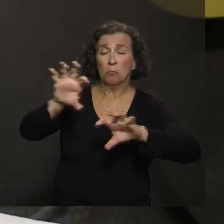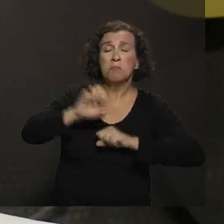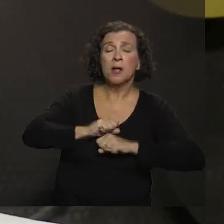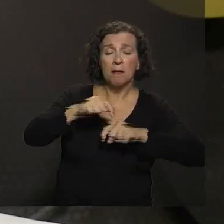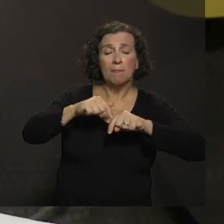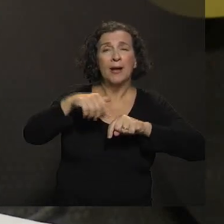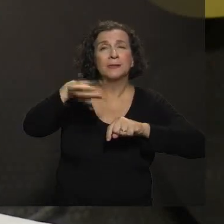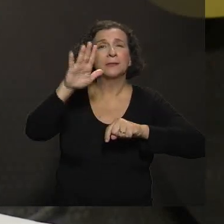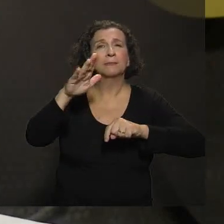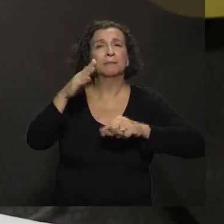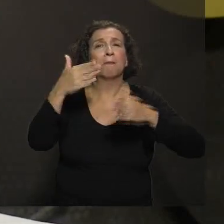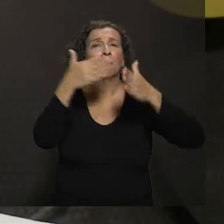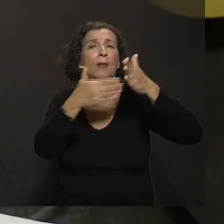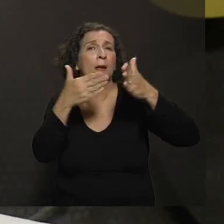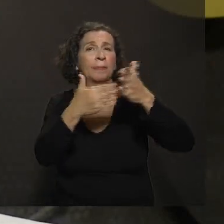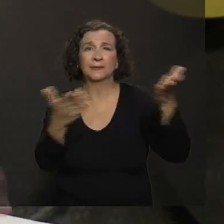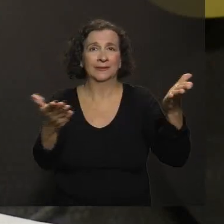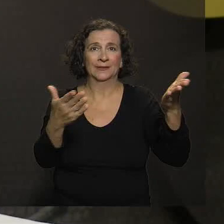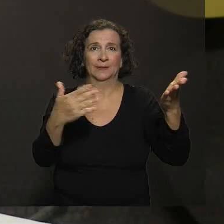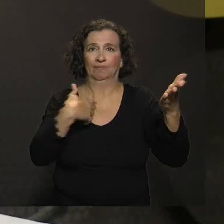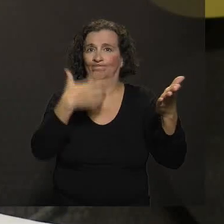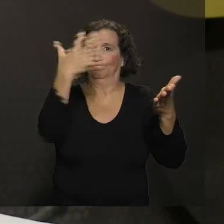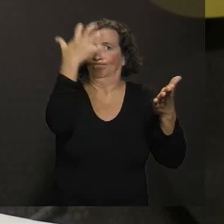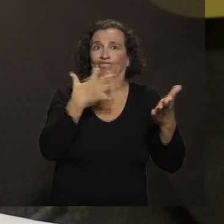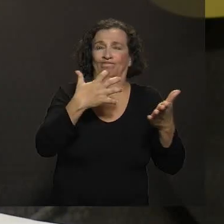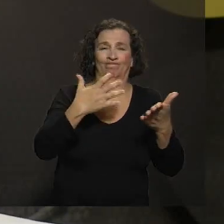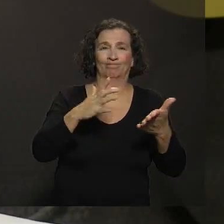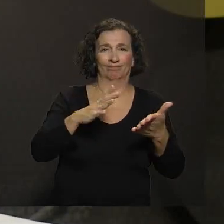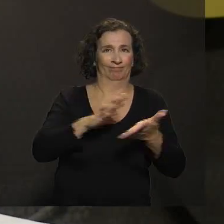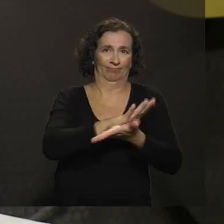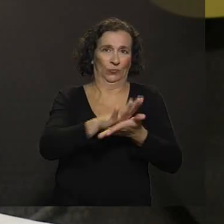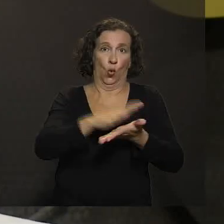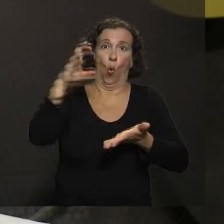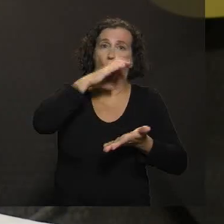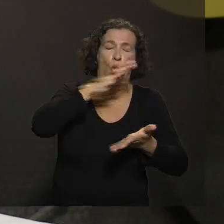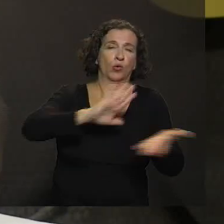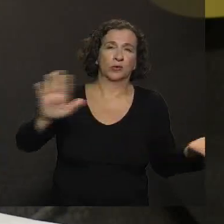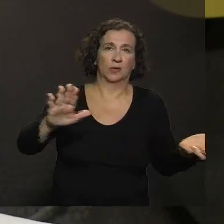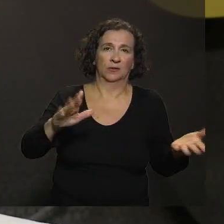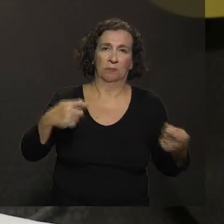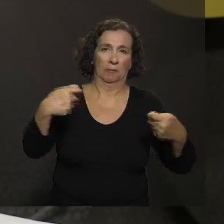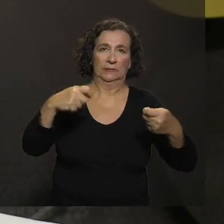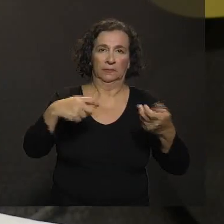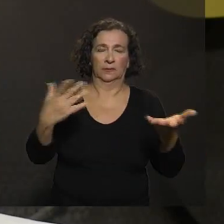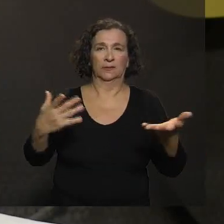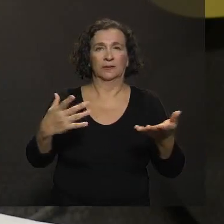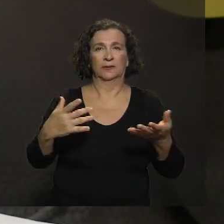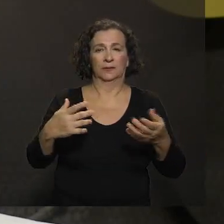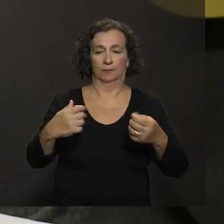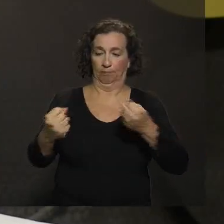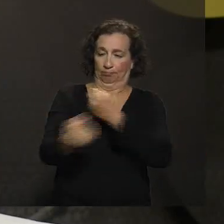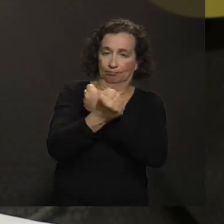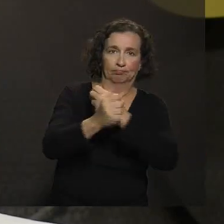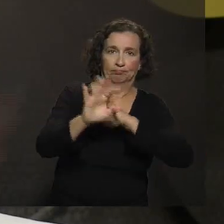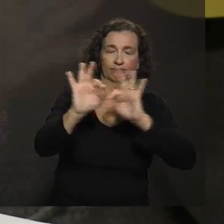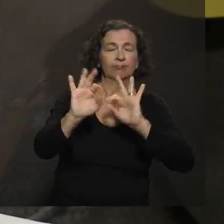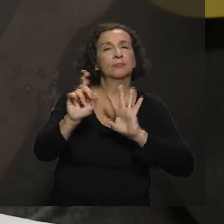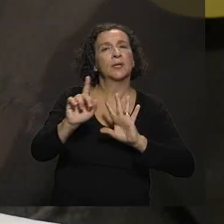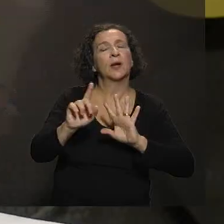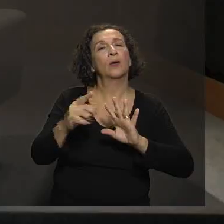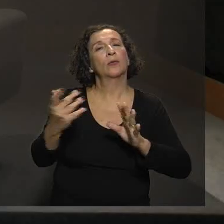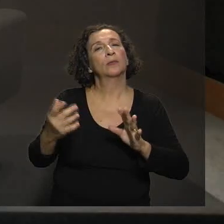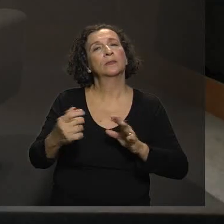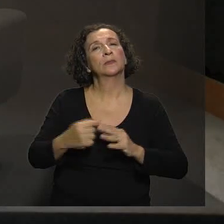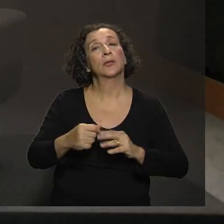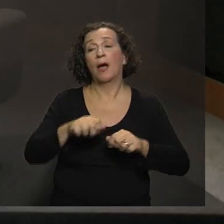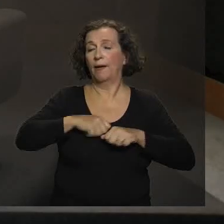que nada que medidas mais urgentes, emergentes, faz uma vacinação de bloqueio, por exemplo, como a gente chama, e